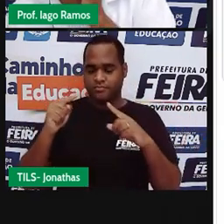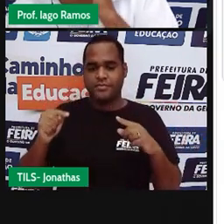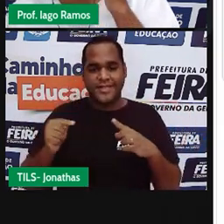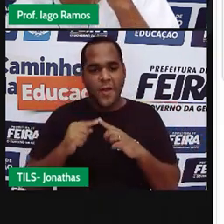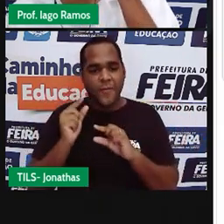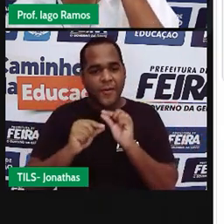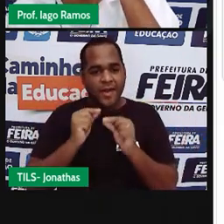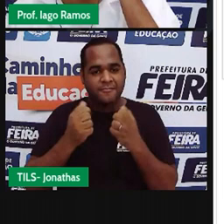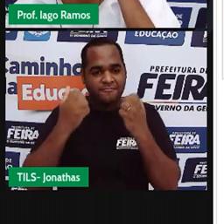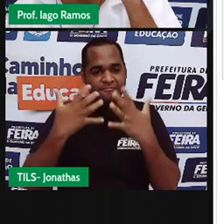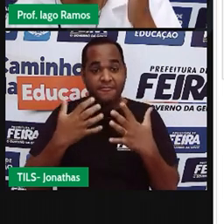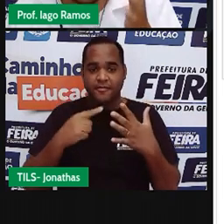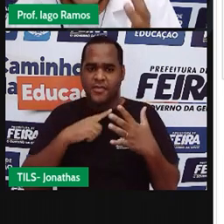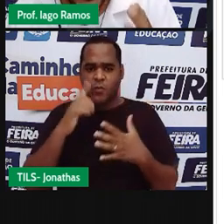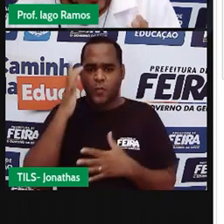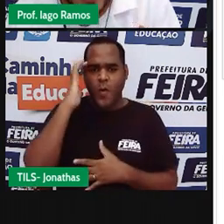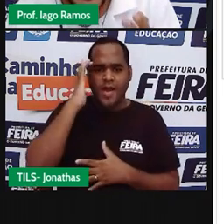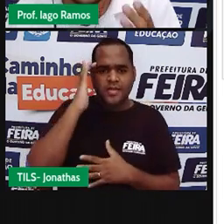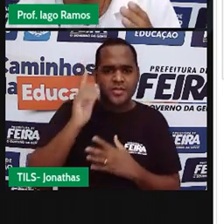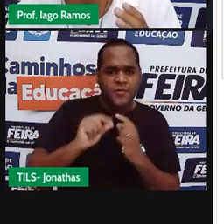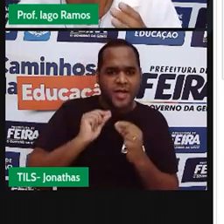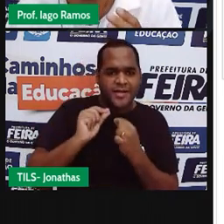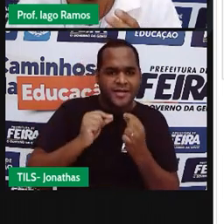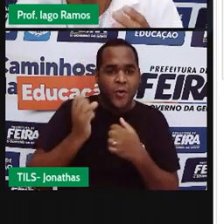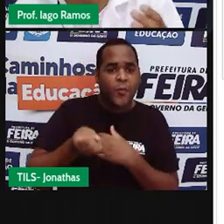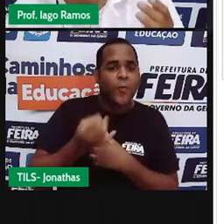quanto é que tu acha que vai dar essa soma?